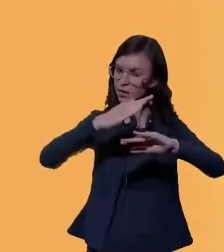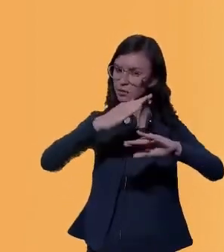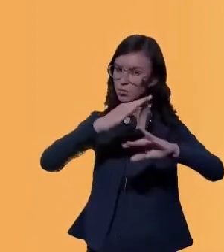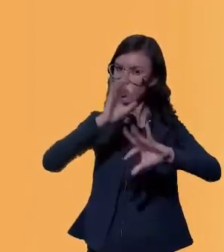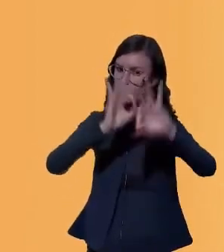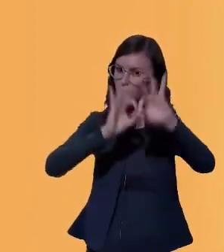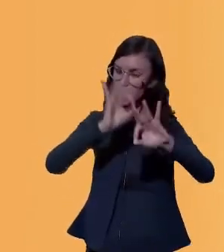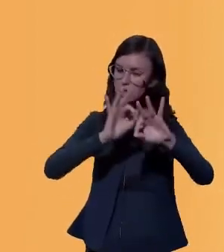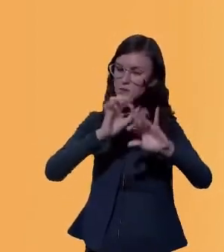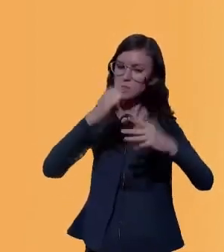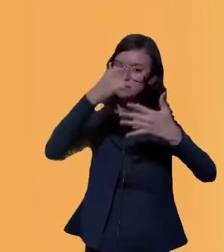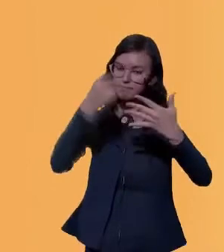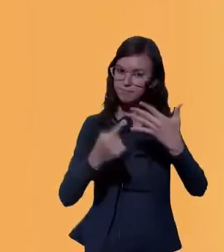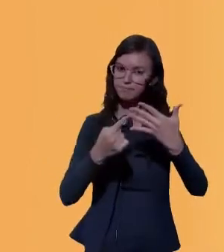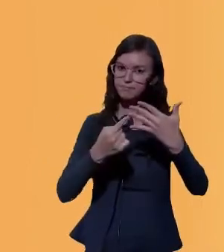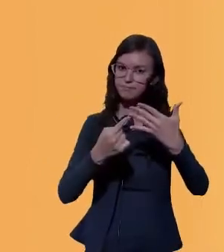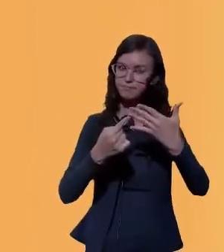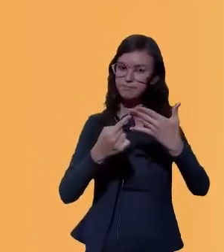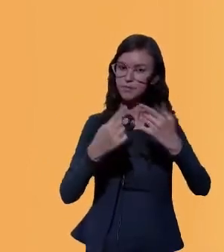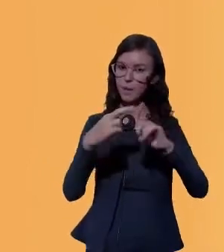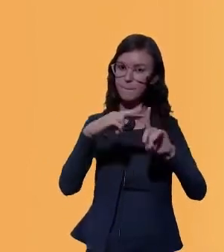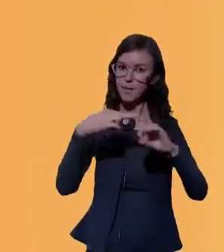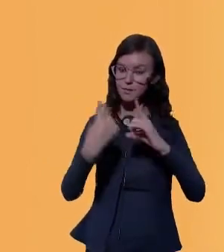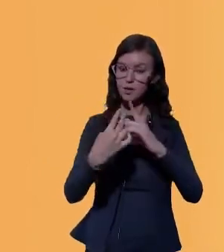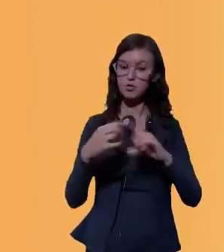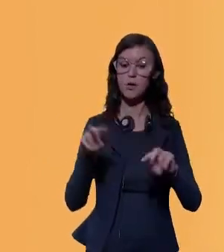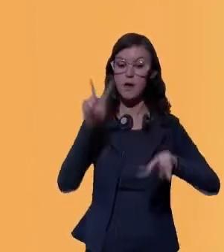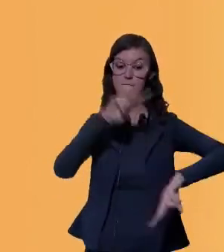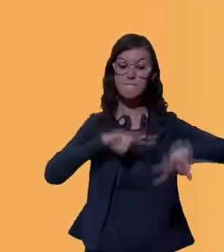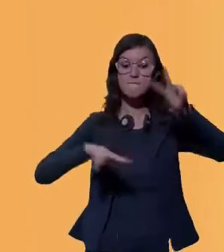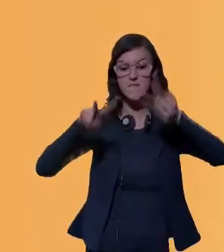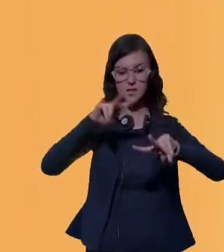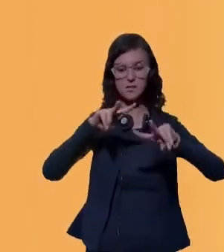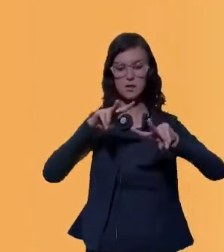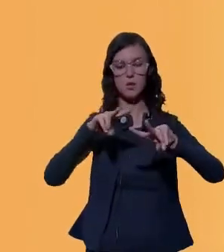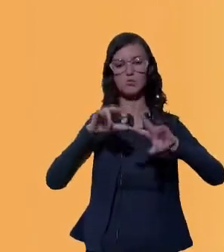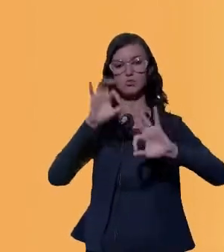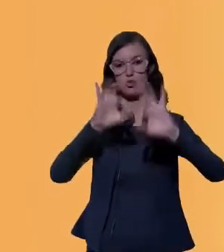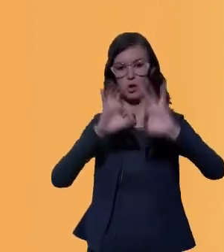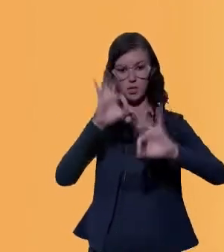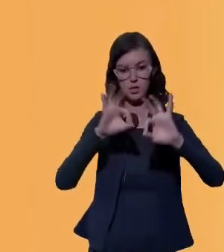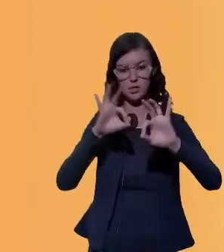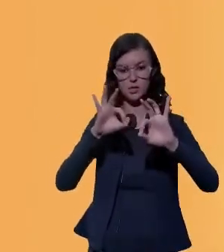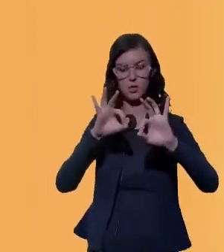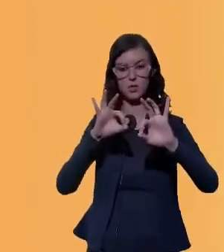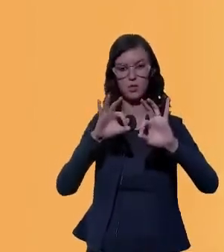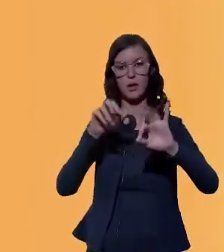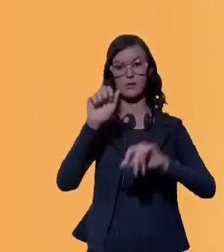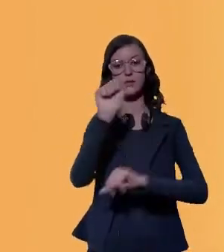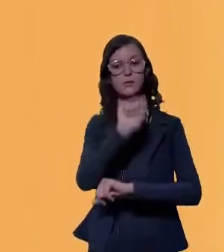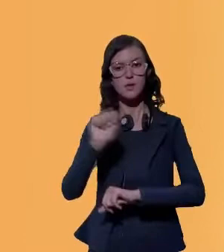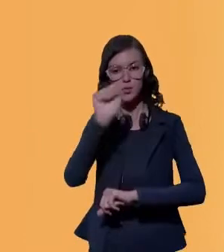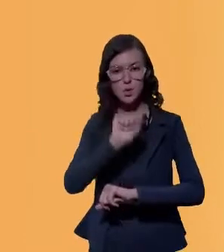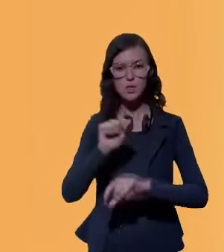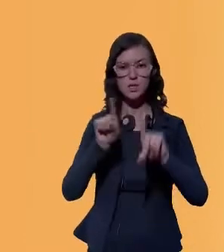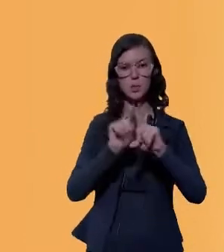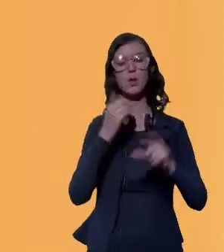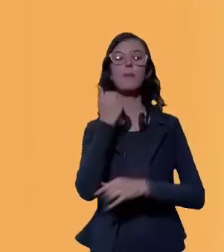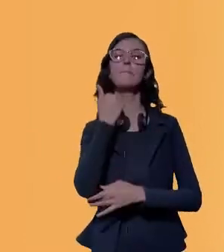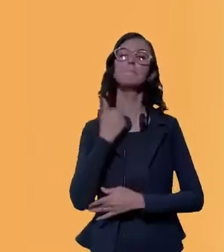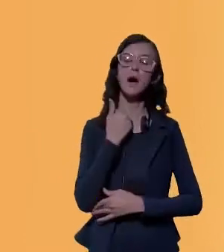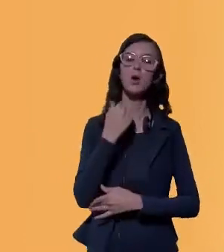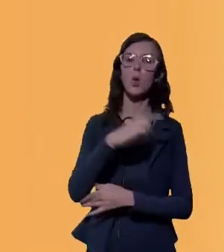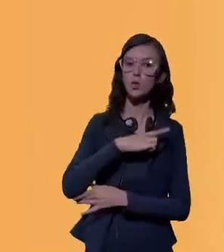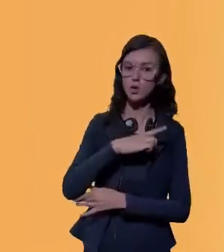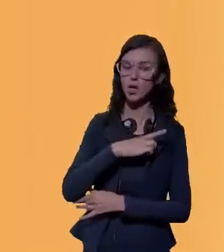aspecto justamente pela visão de pragmatismo que essas agências e bancos têm, não olhando